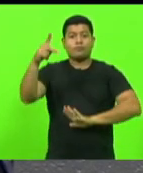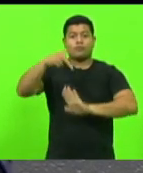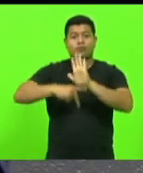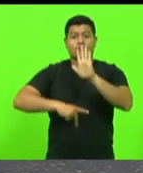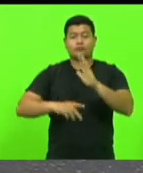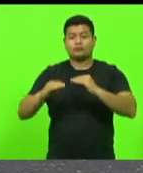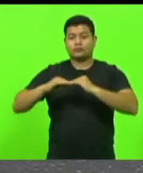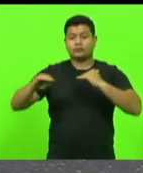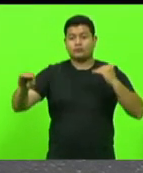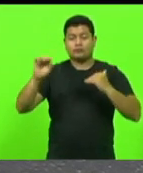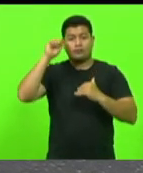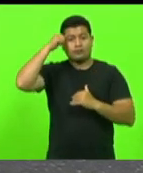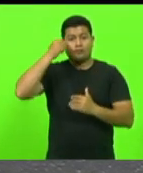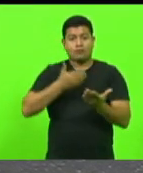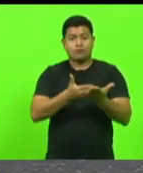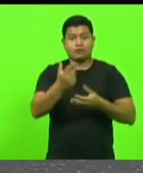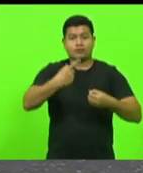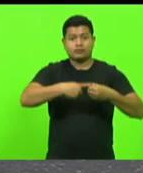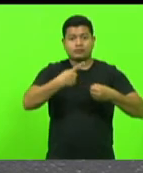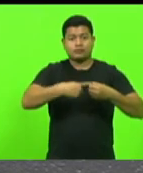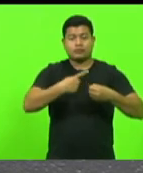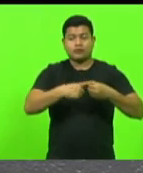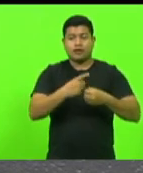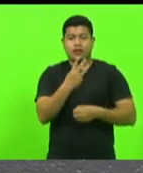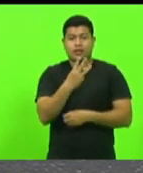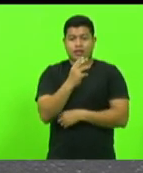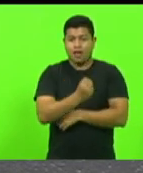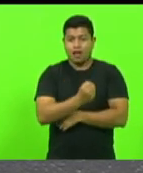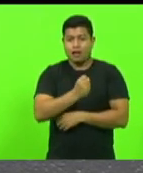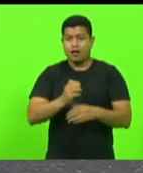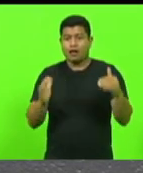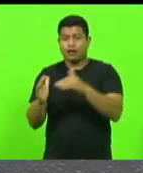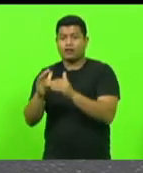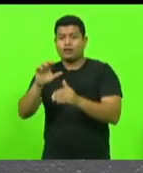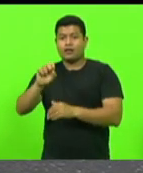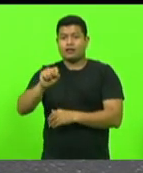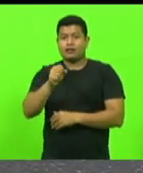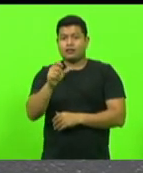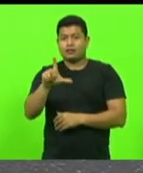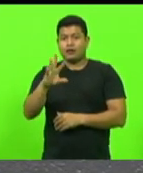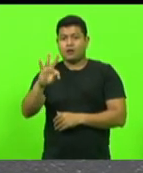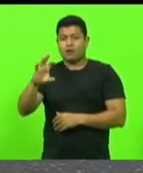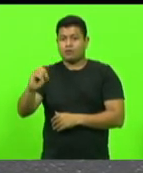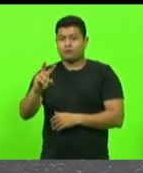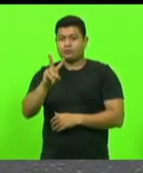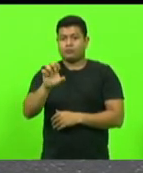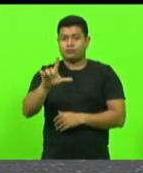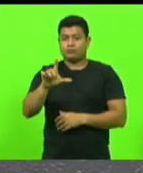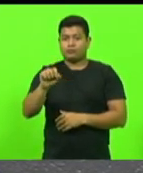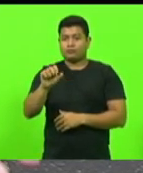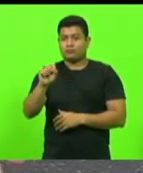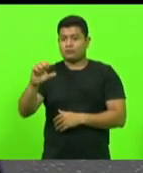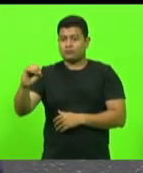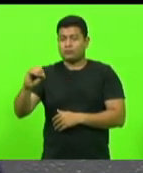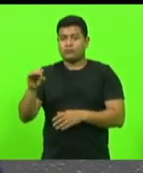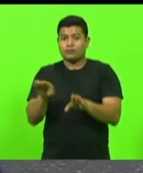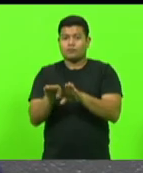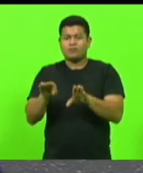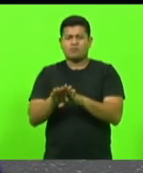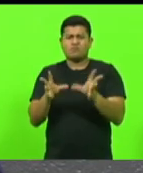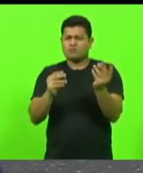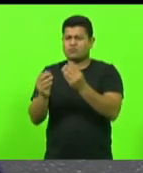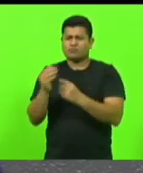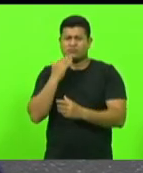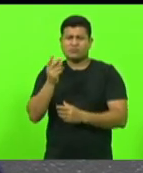Treze Tilhas, Assalto Veloso, também um pleito antigo da região, especialmente desses